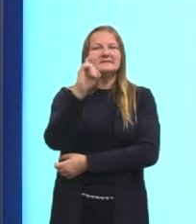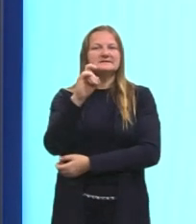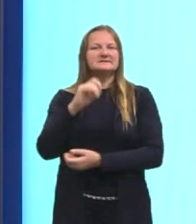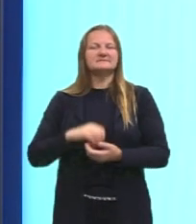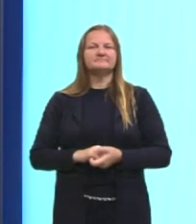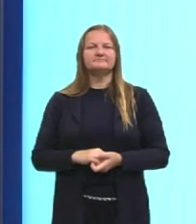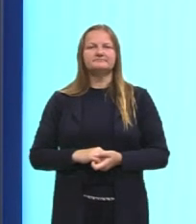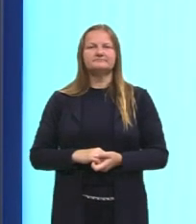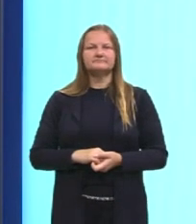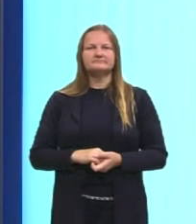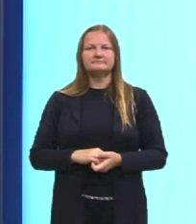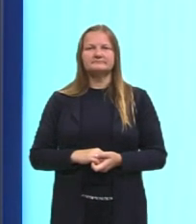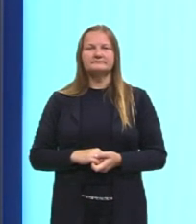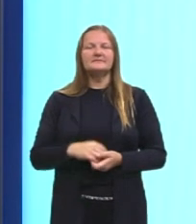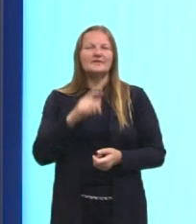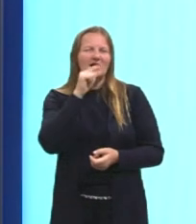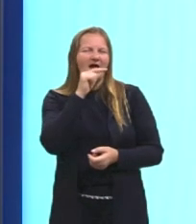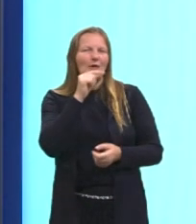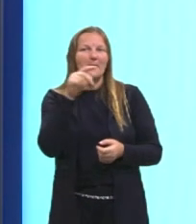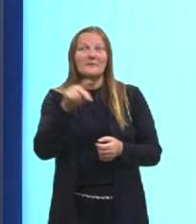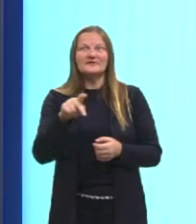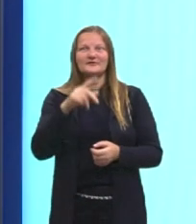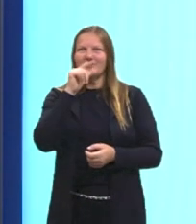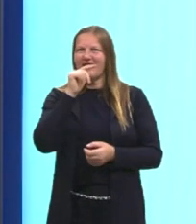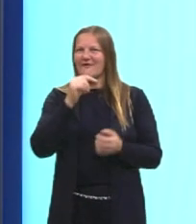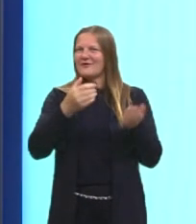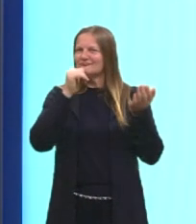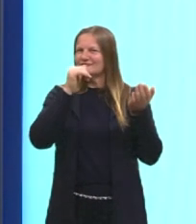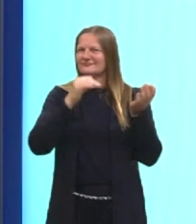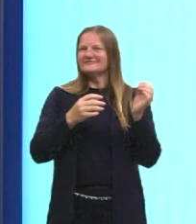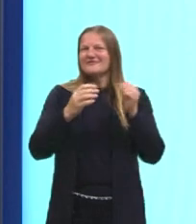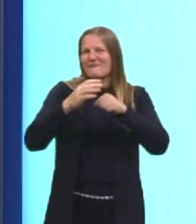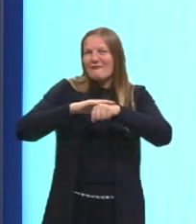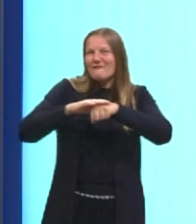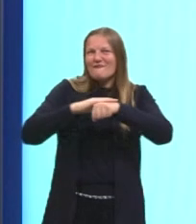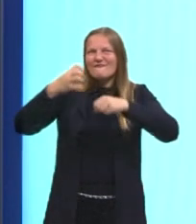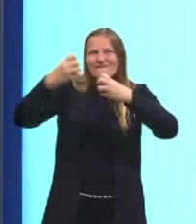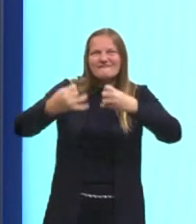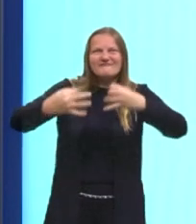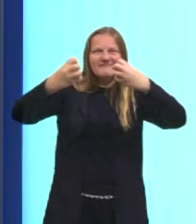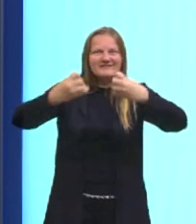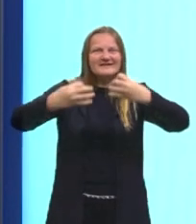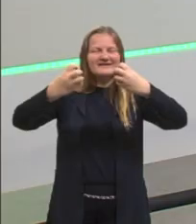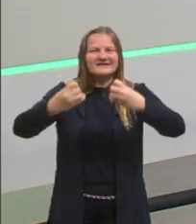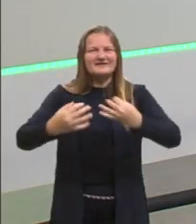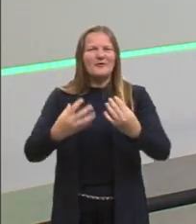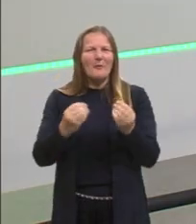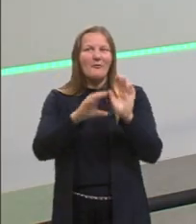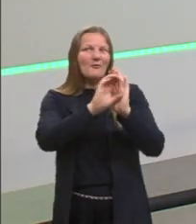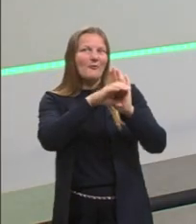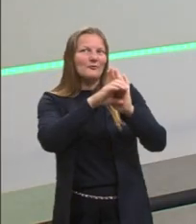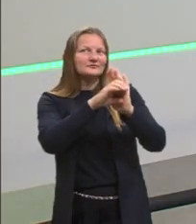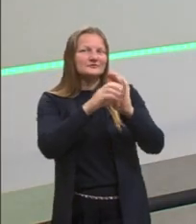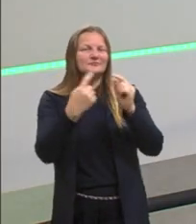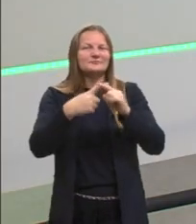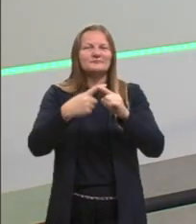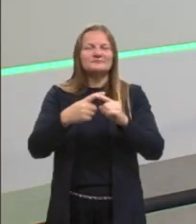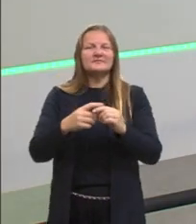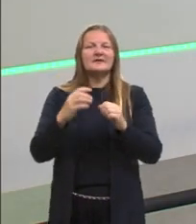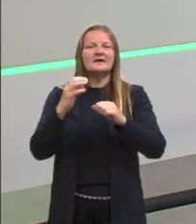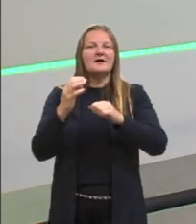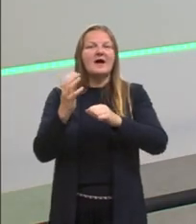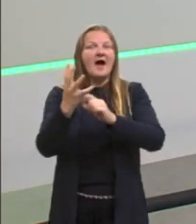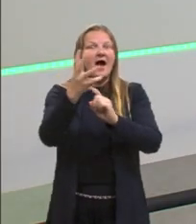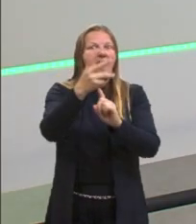Vou tomar uma aguinha aqui para continuar. Falando sobre arte conceitual. Porque a arte contemporânea,